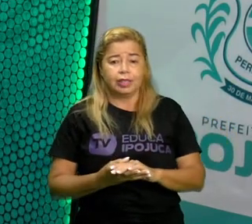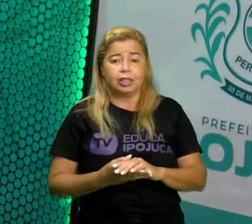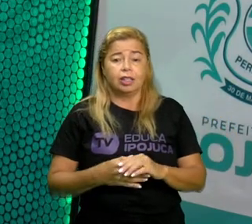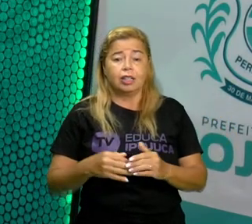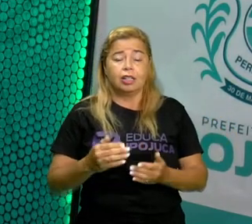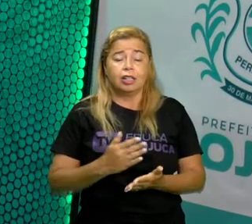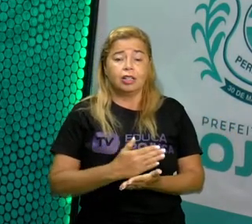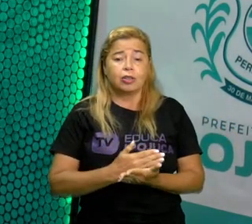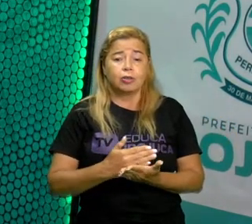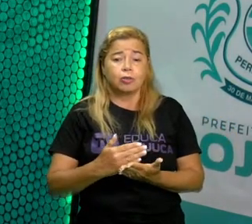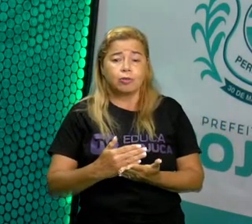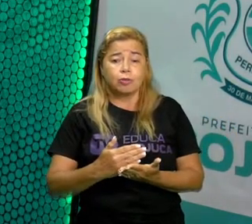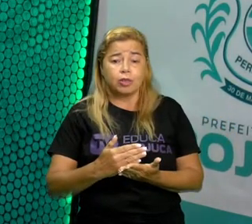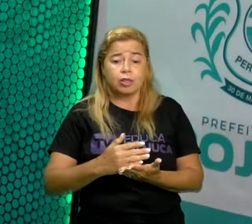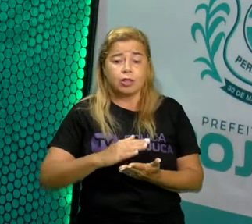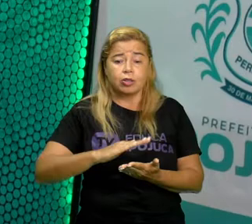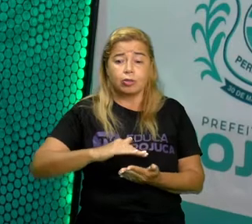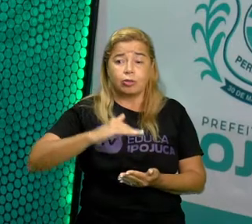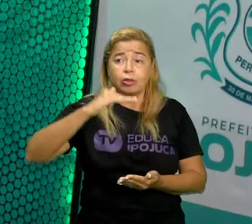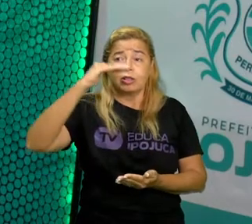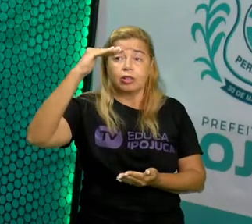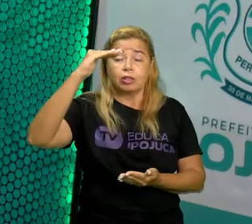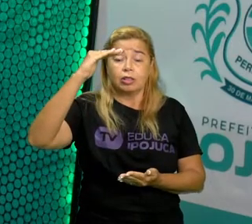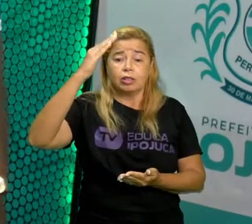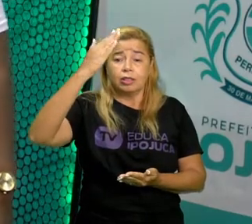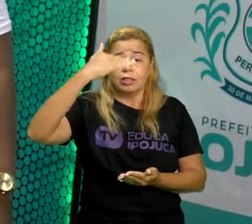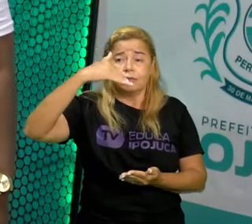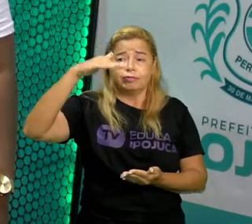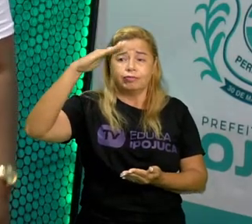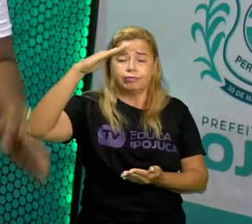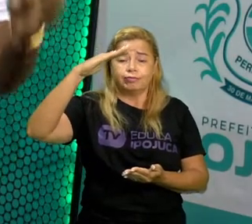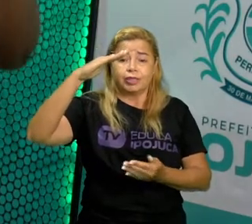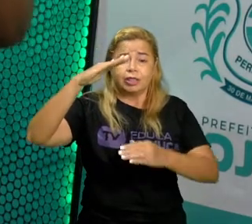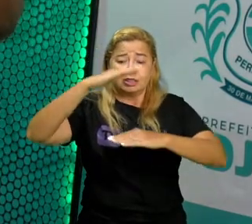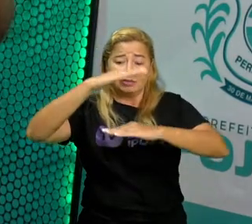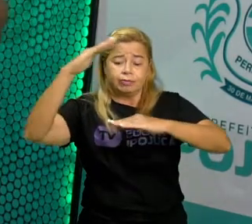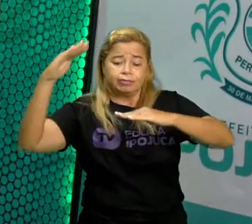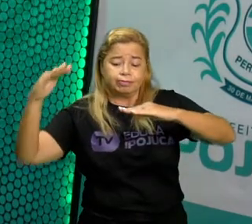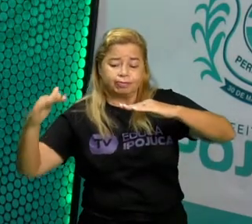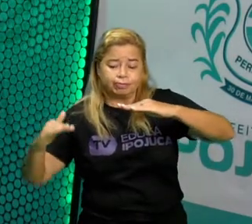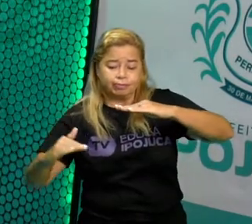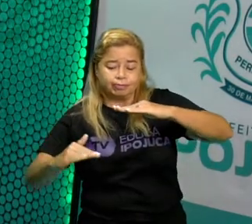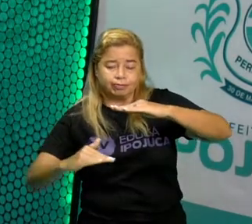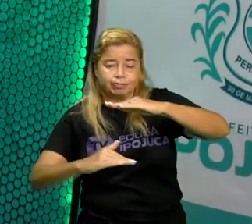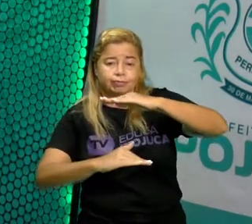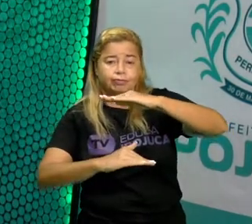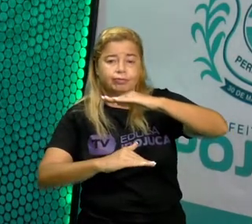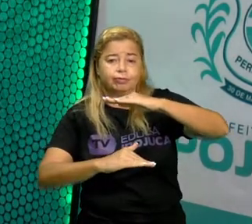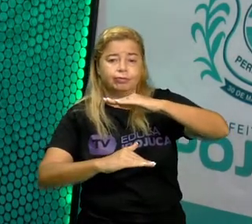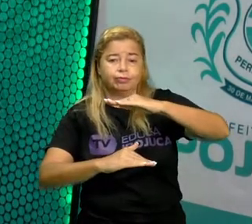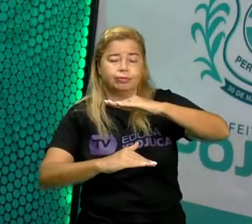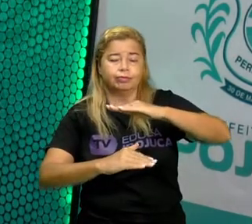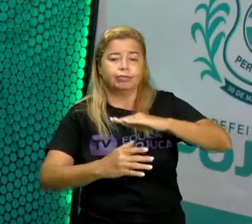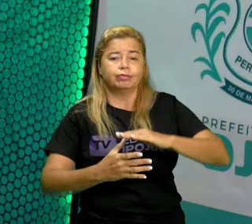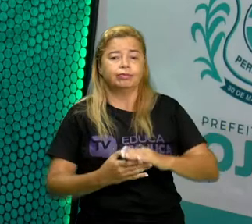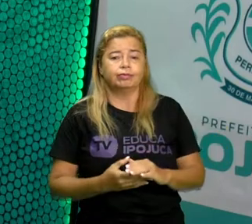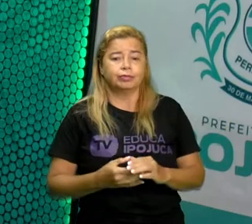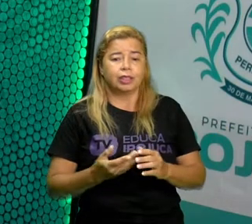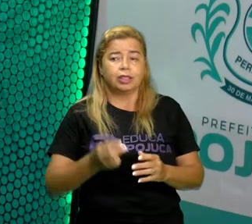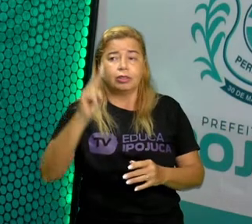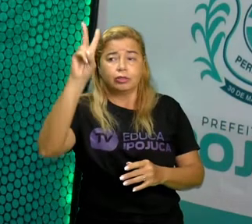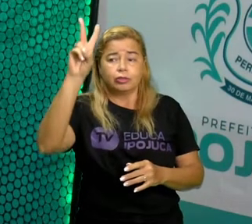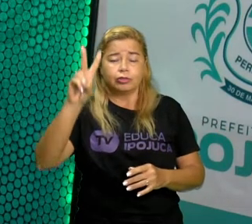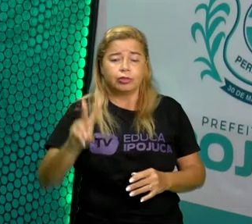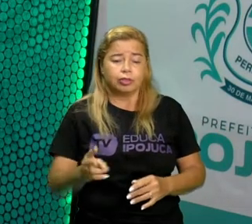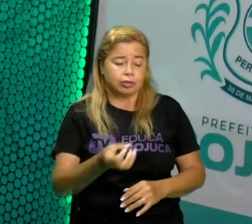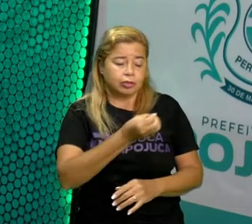para o menor. Ordem decrescente. Ele diminuiu os valores